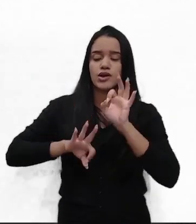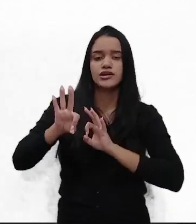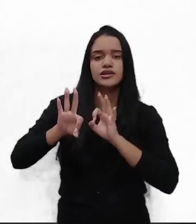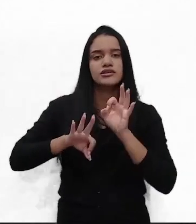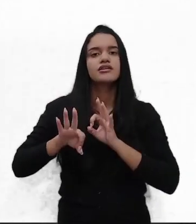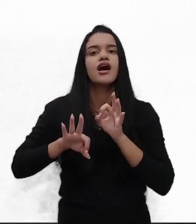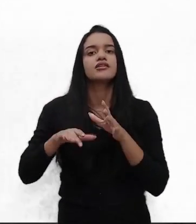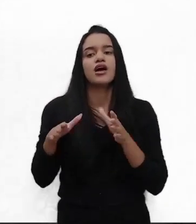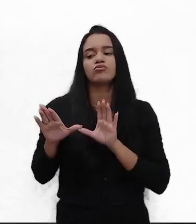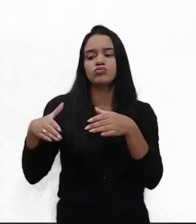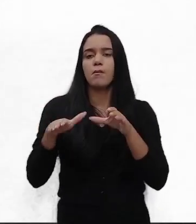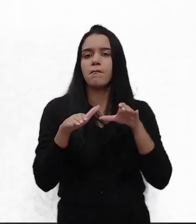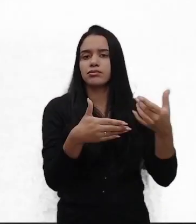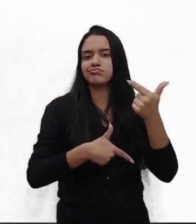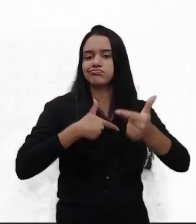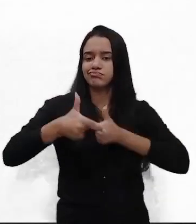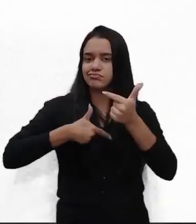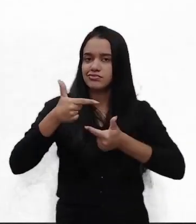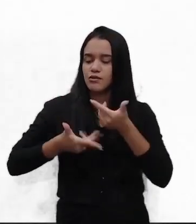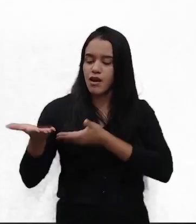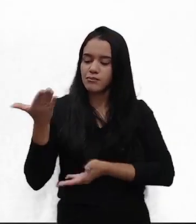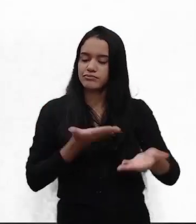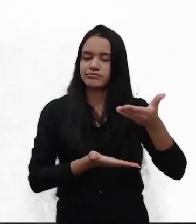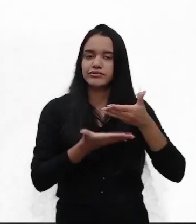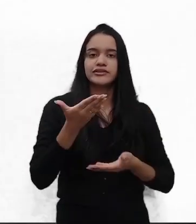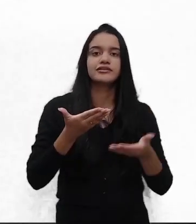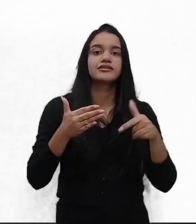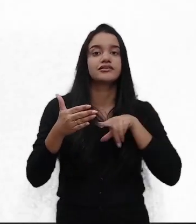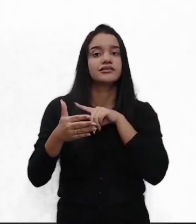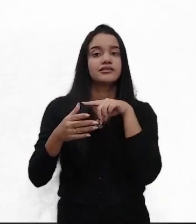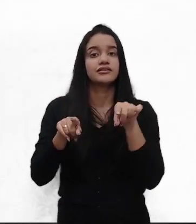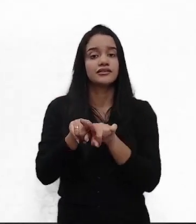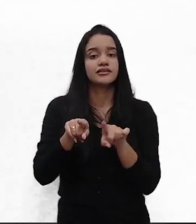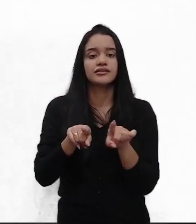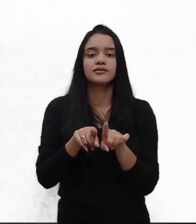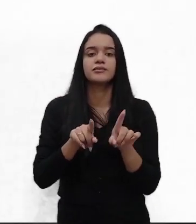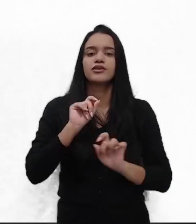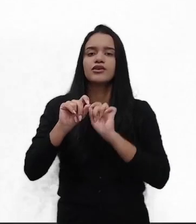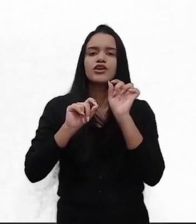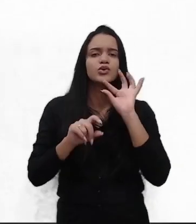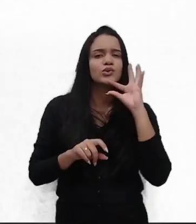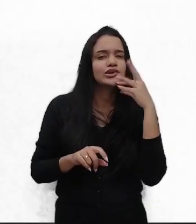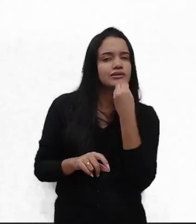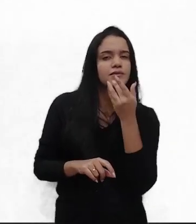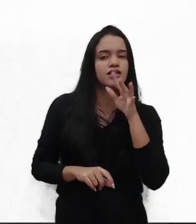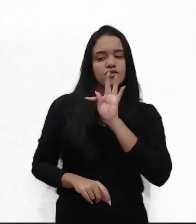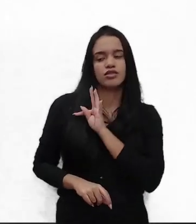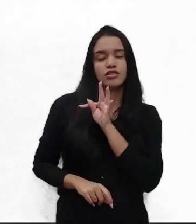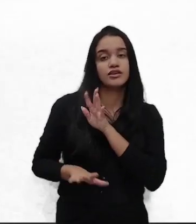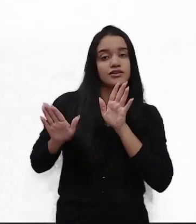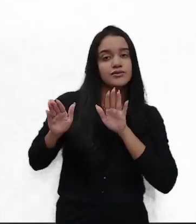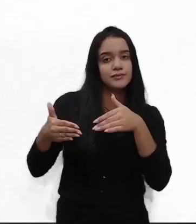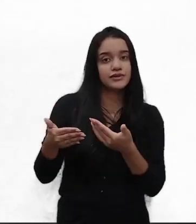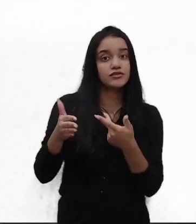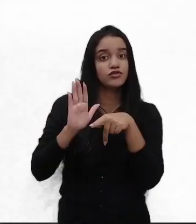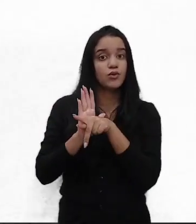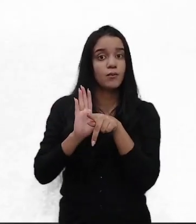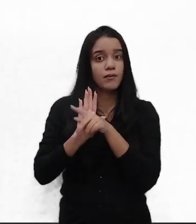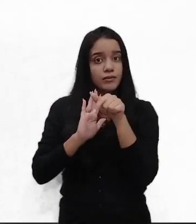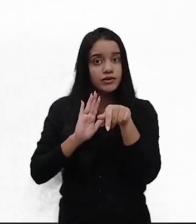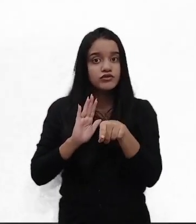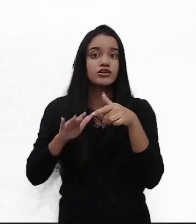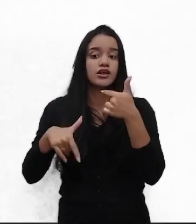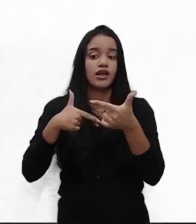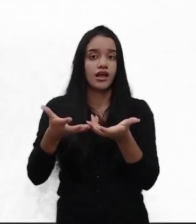trabalhar em equipe, que é extremamente importante. Possuir know-how, tá? Que é o conhecimento técnico específico daquilo que você quer atuar.